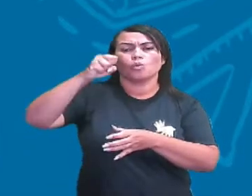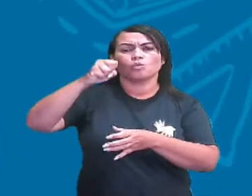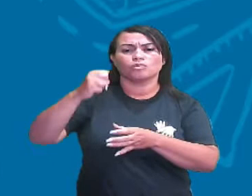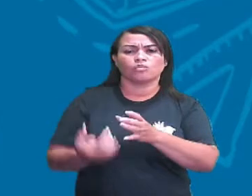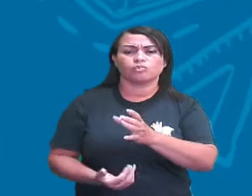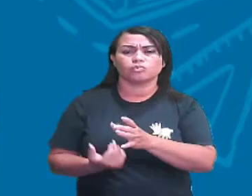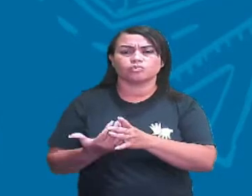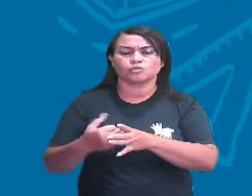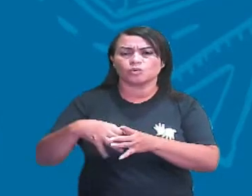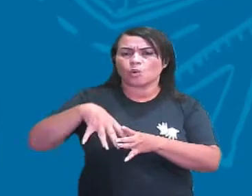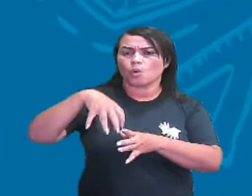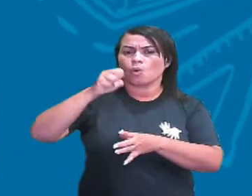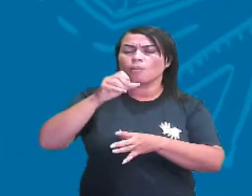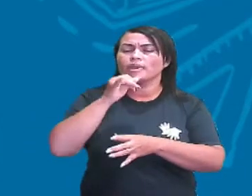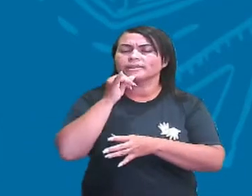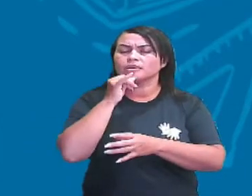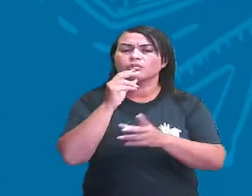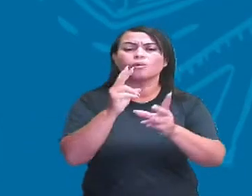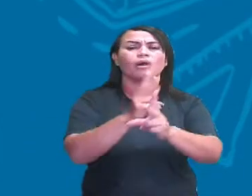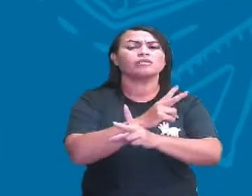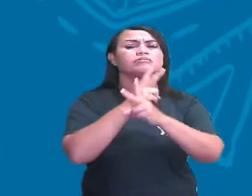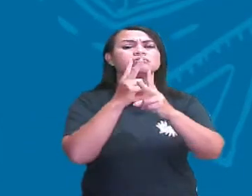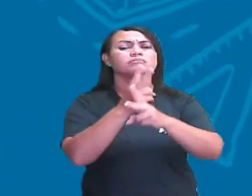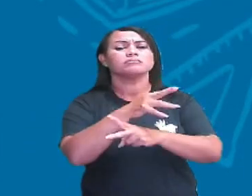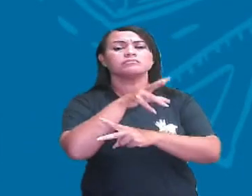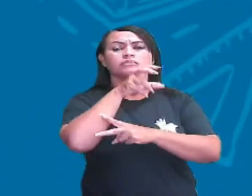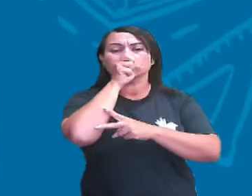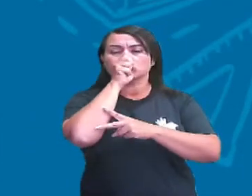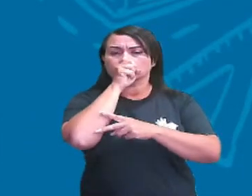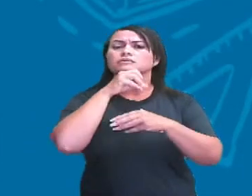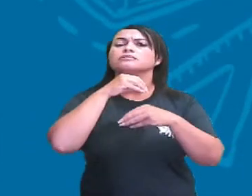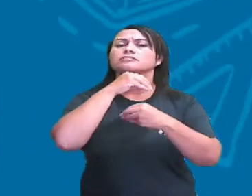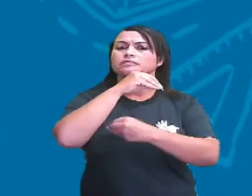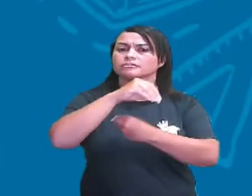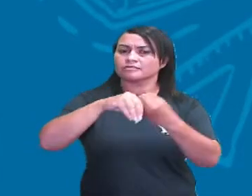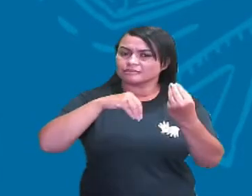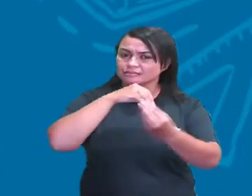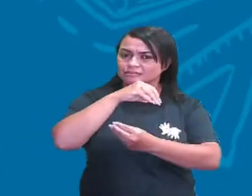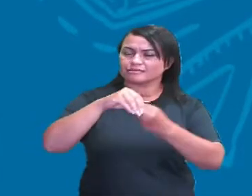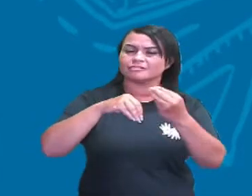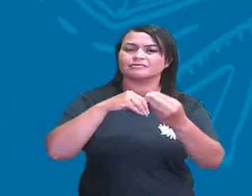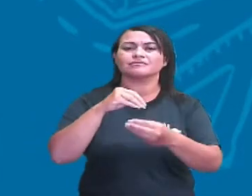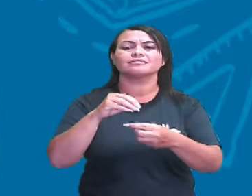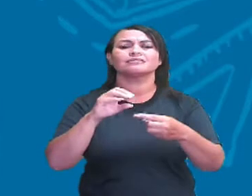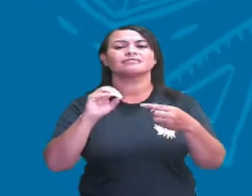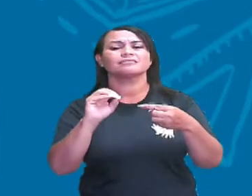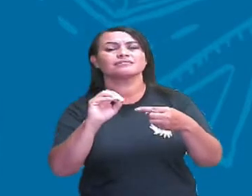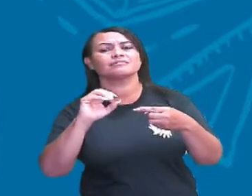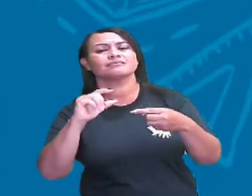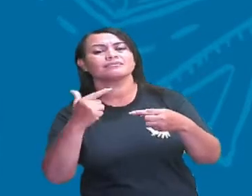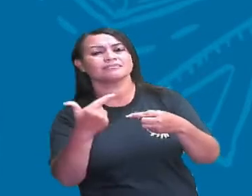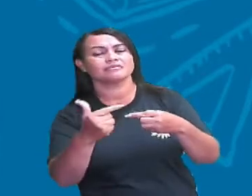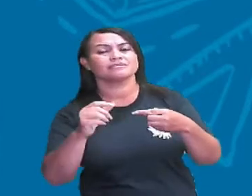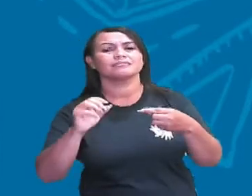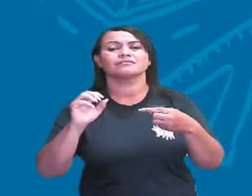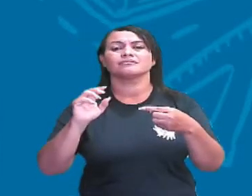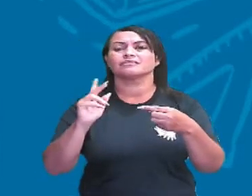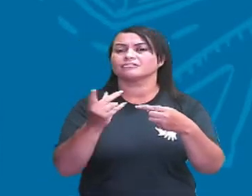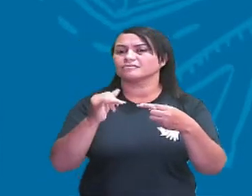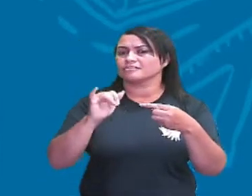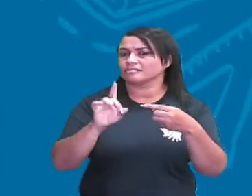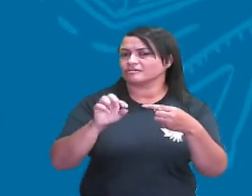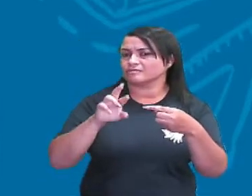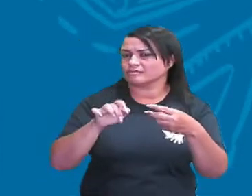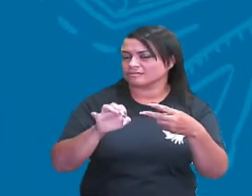O ar que respiramos é uma mistura de gases. Ele possui gás nitrogênio, gás oxigênio, gás carbônico, diversos tipos de gases.